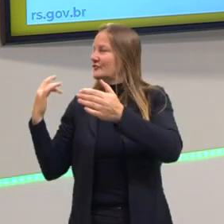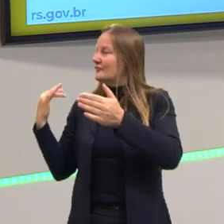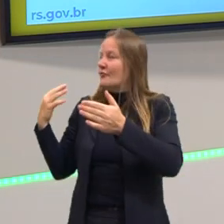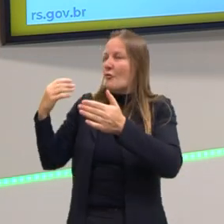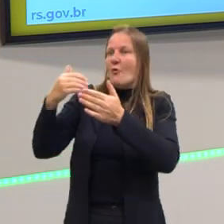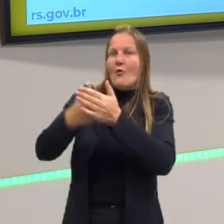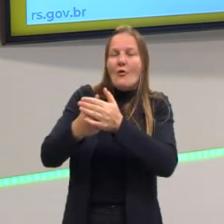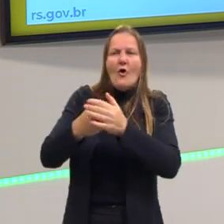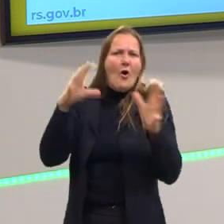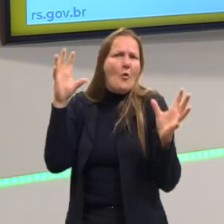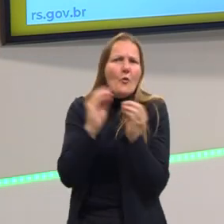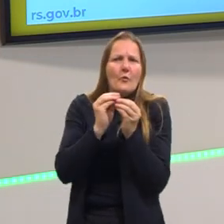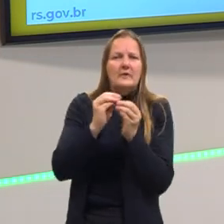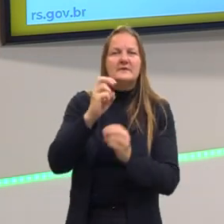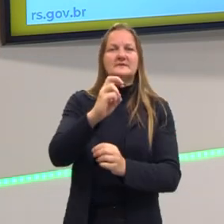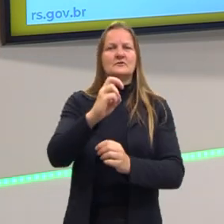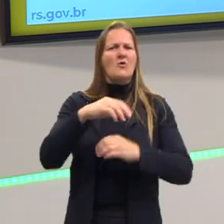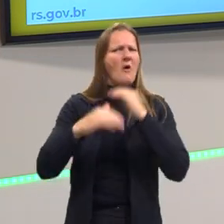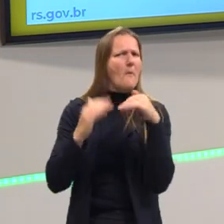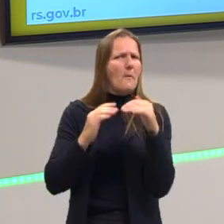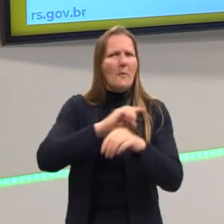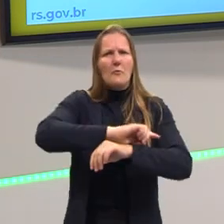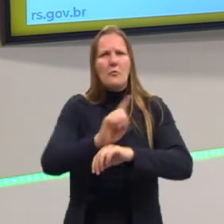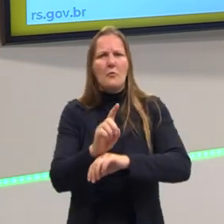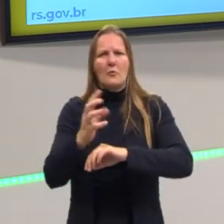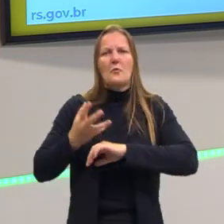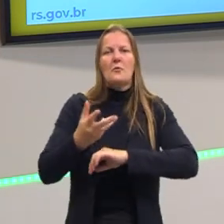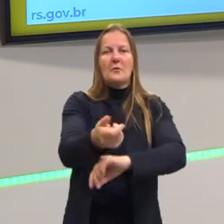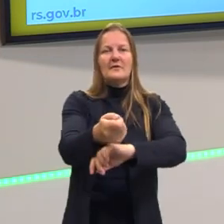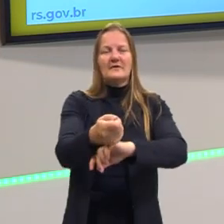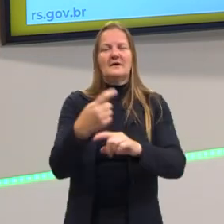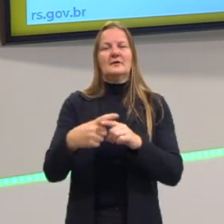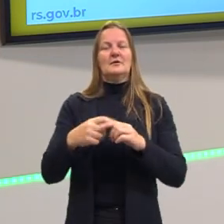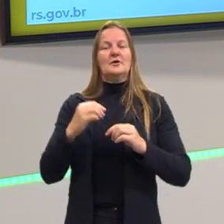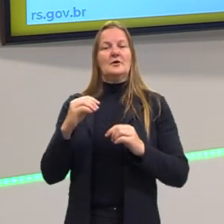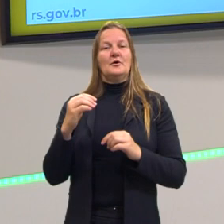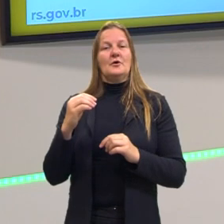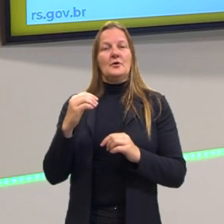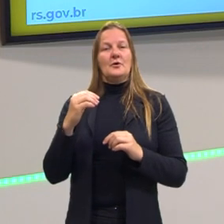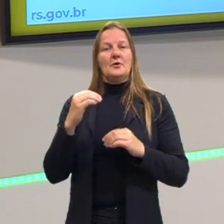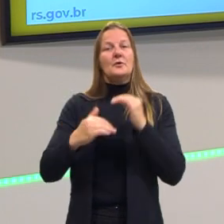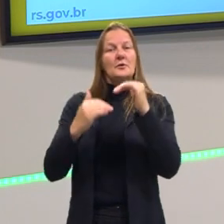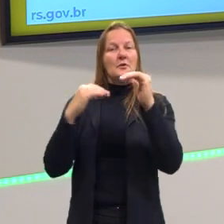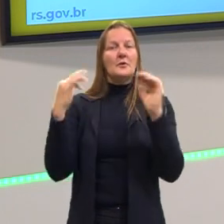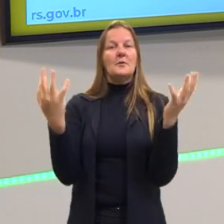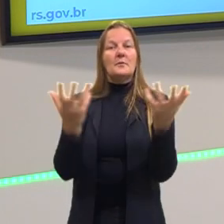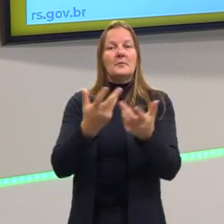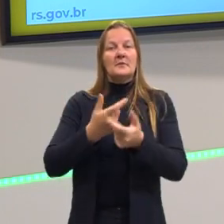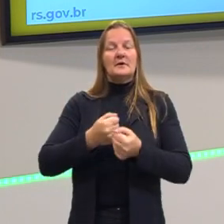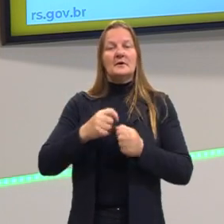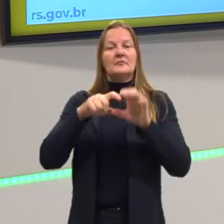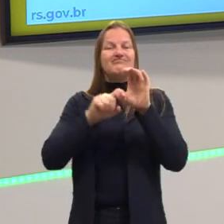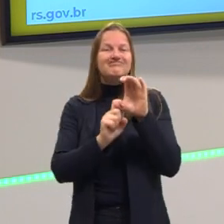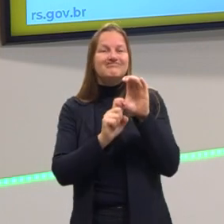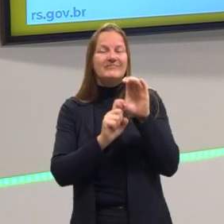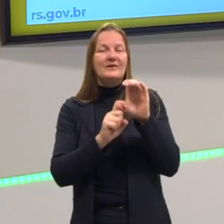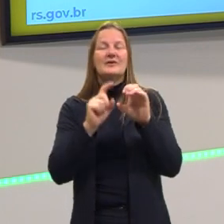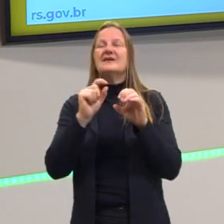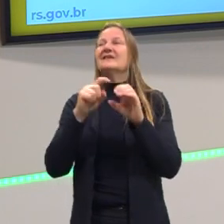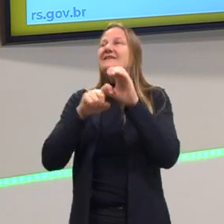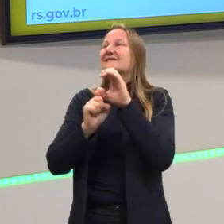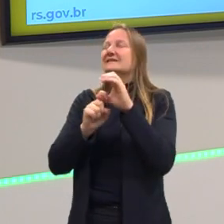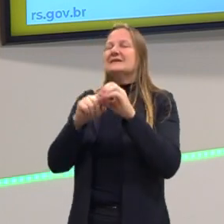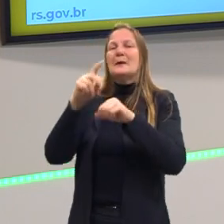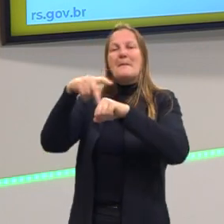aqui faz uma abertura ao capital estrangeiro, e aí essa modernização fica dependente do capital estrangeiro,